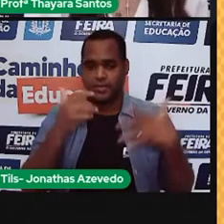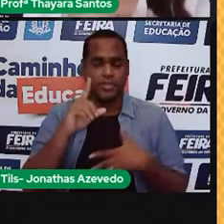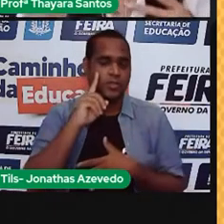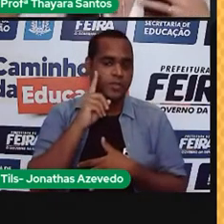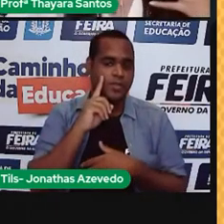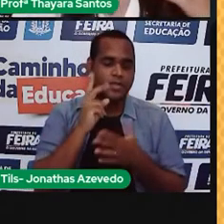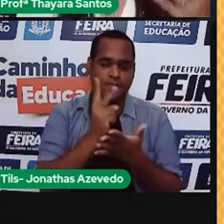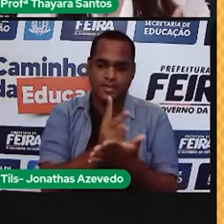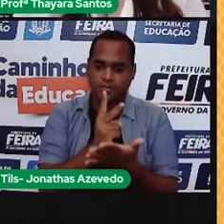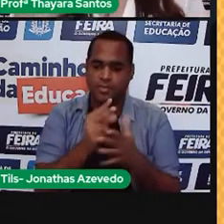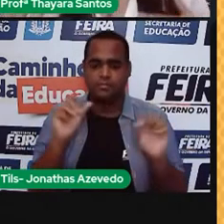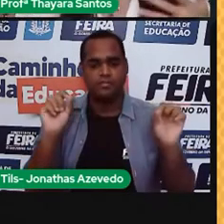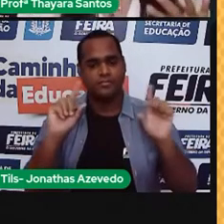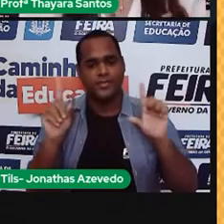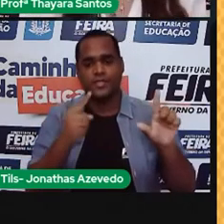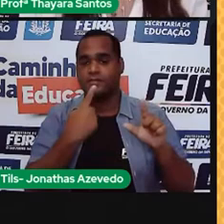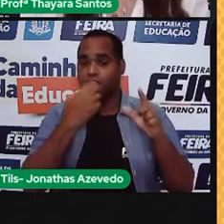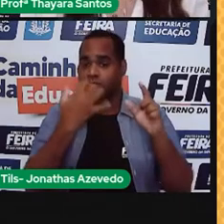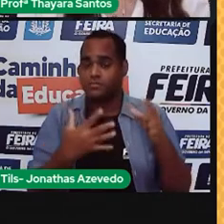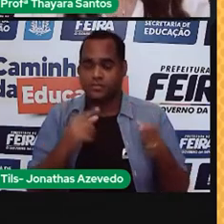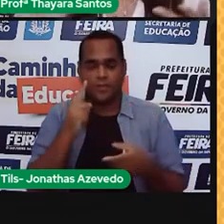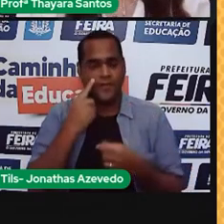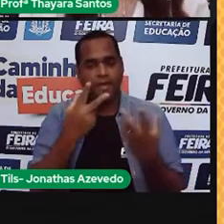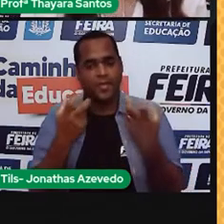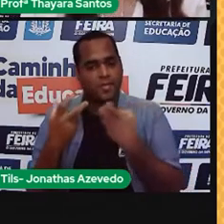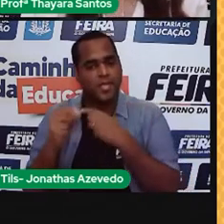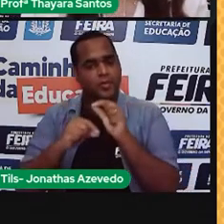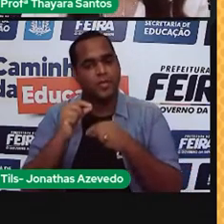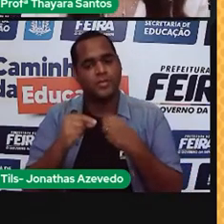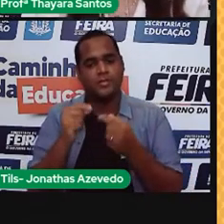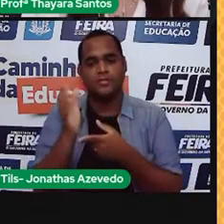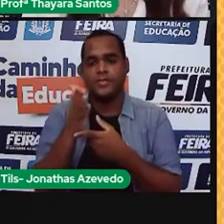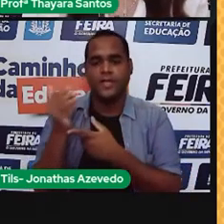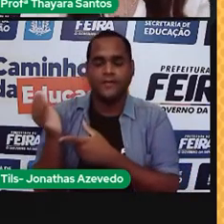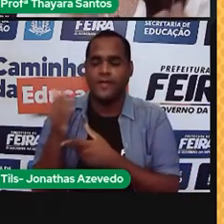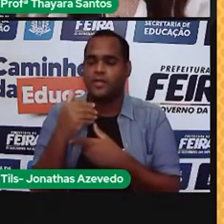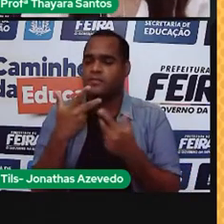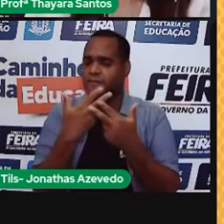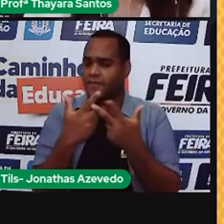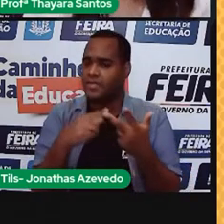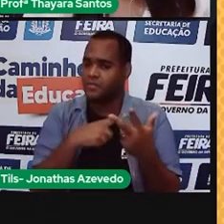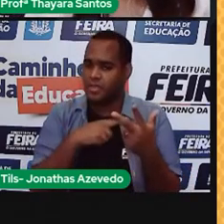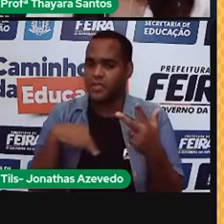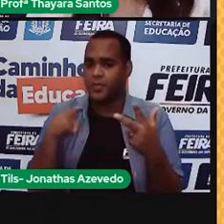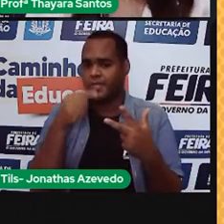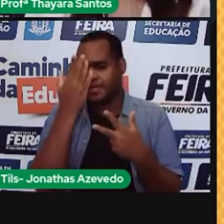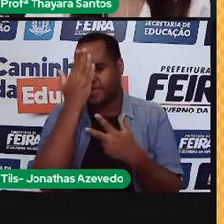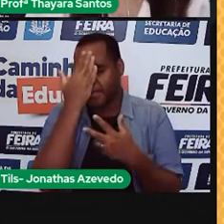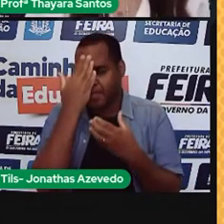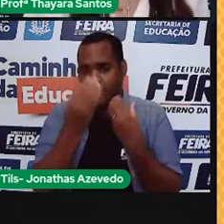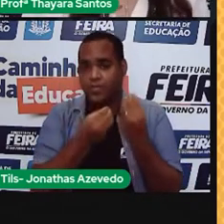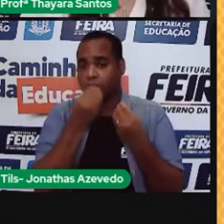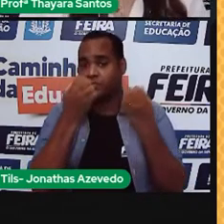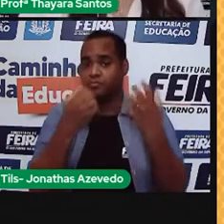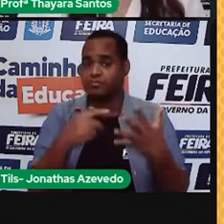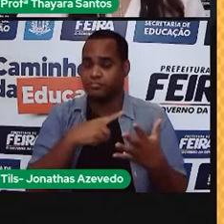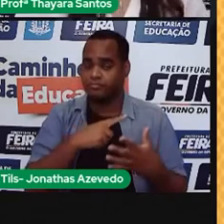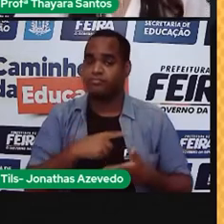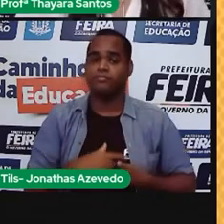na televisão falando sobre as tarifas, sobre as bandeiras tarifárias, vocês vão saber do que é que está falando, né?